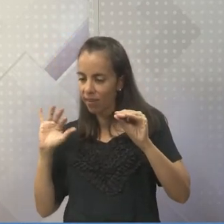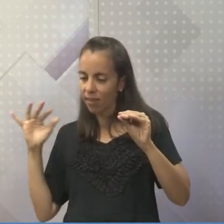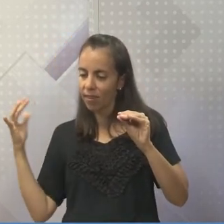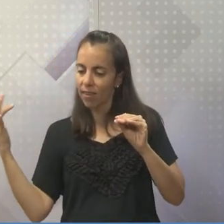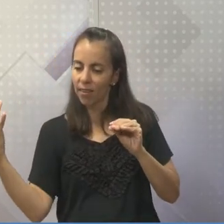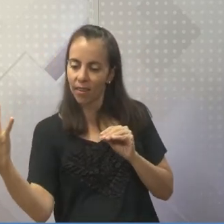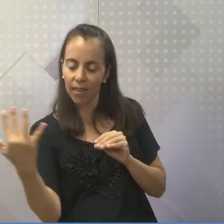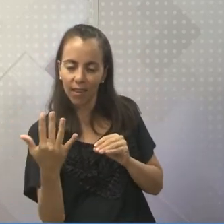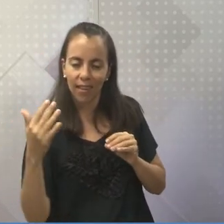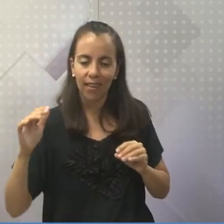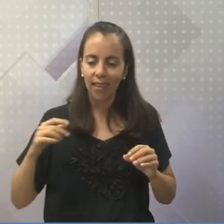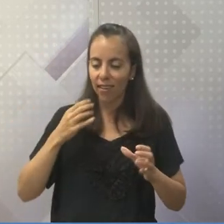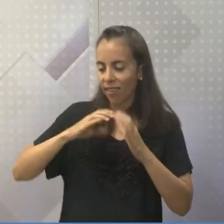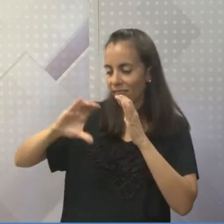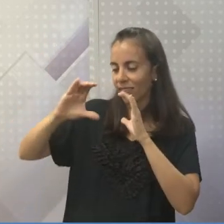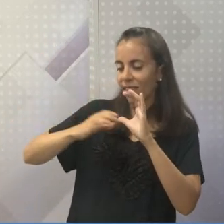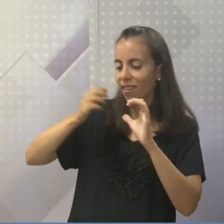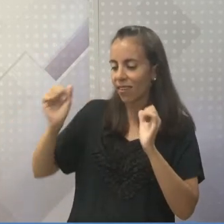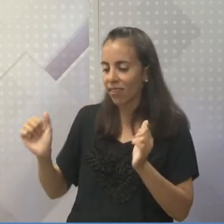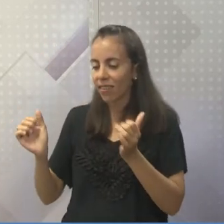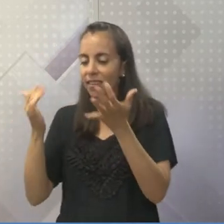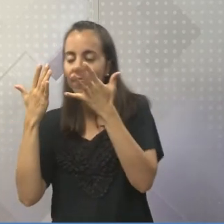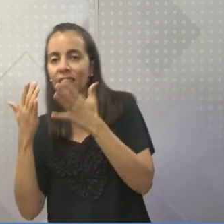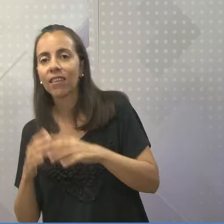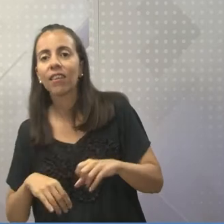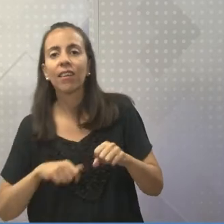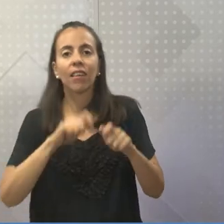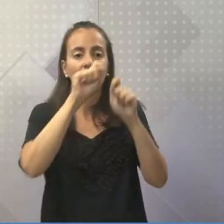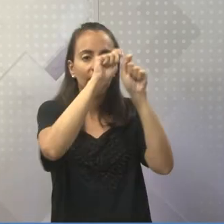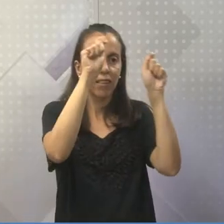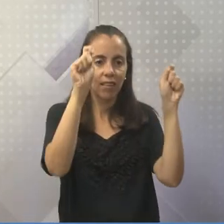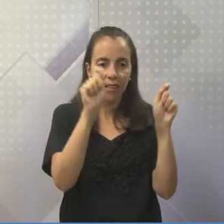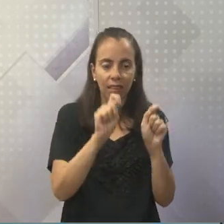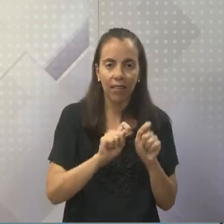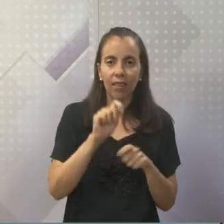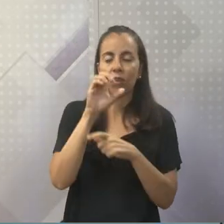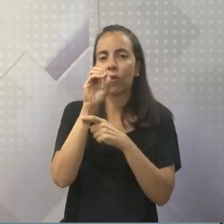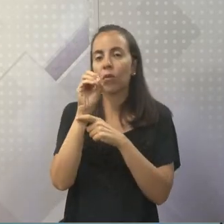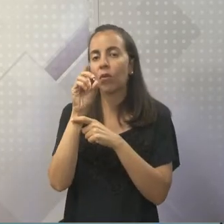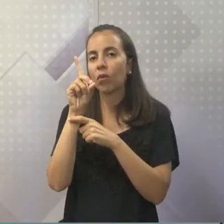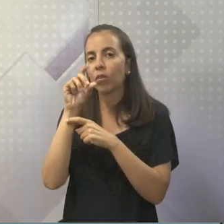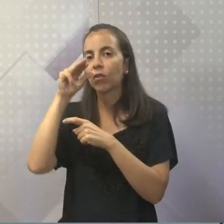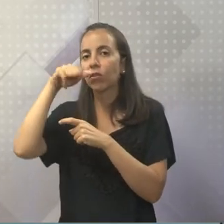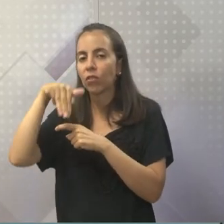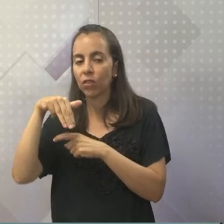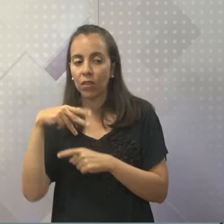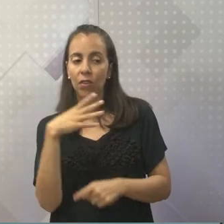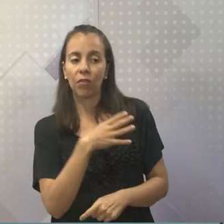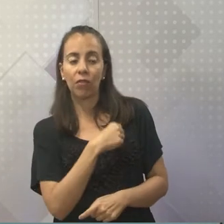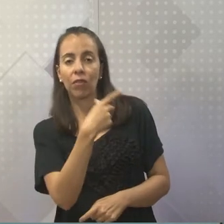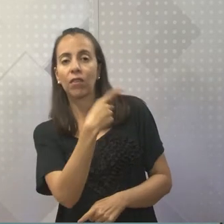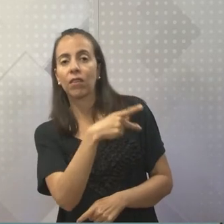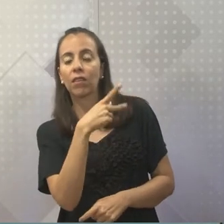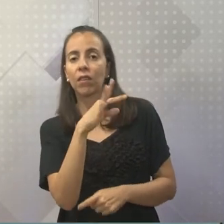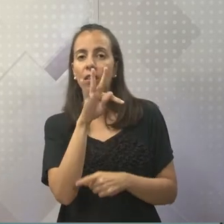celebravam ao Deus Odin e o seu filho Thor. Vocês até já conhecem essas histórias. Eu tenho certeza que vocês